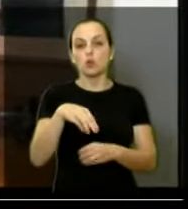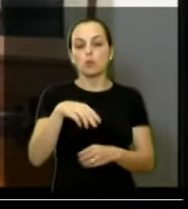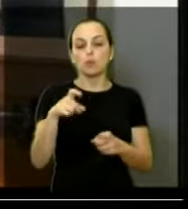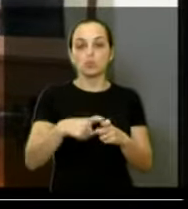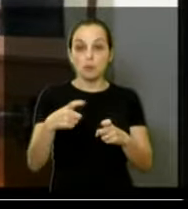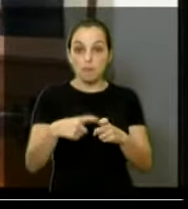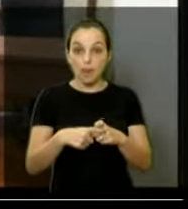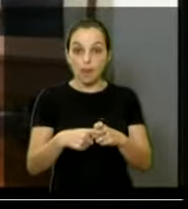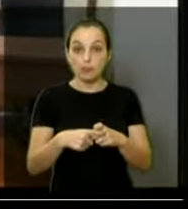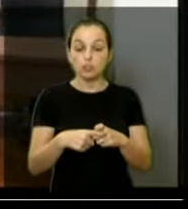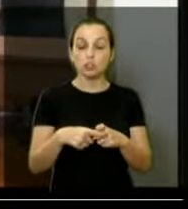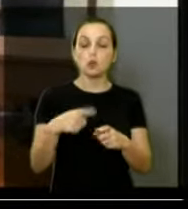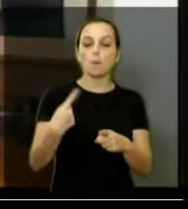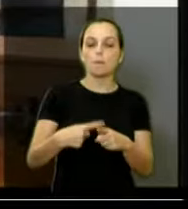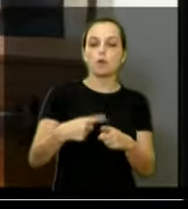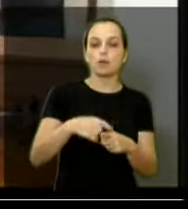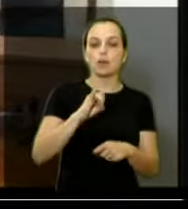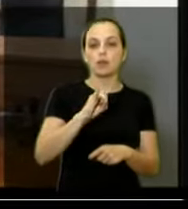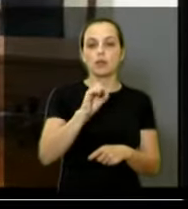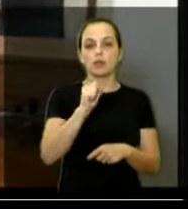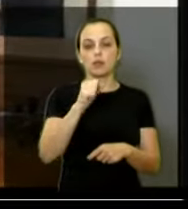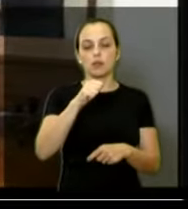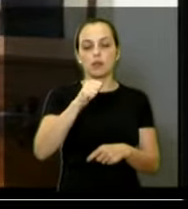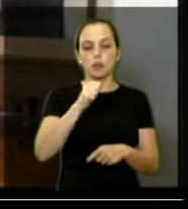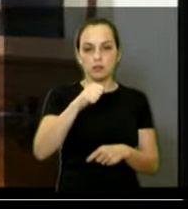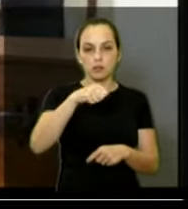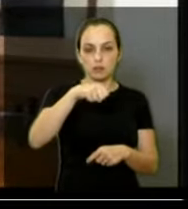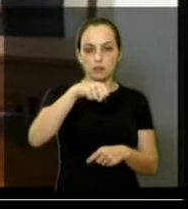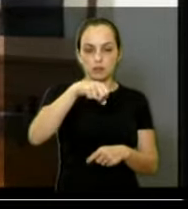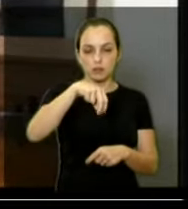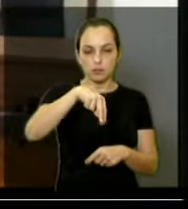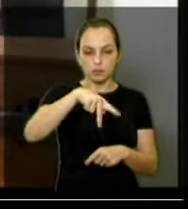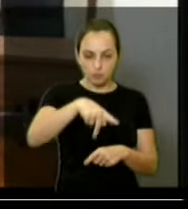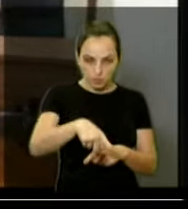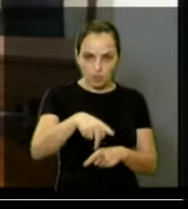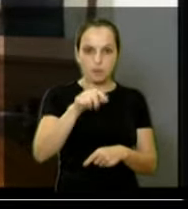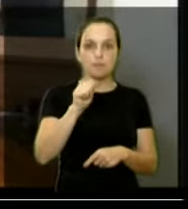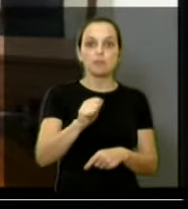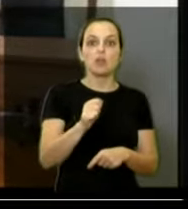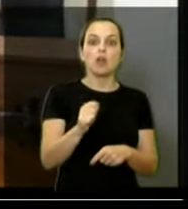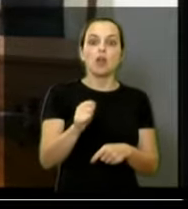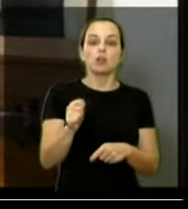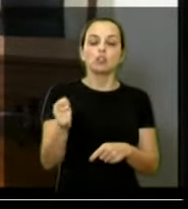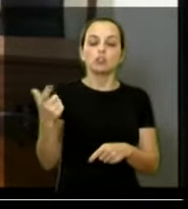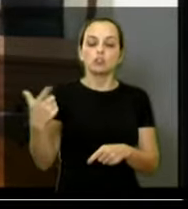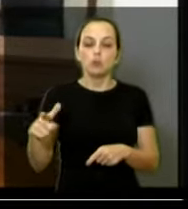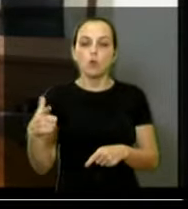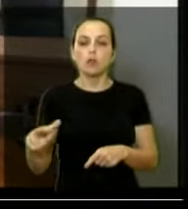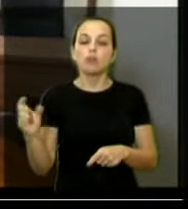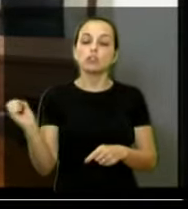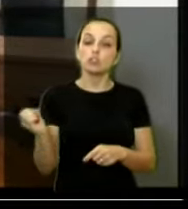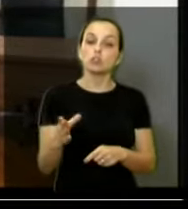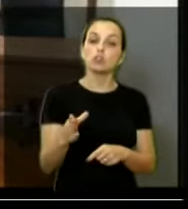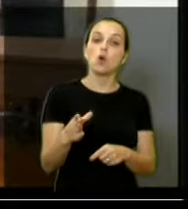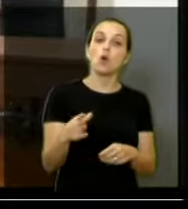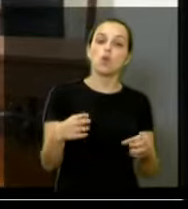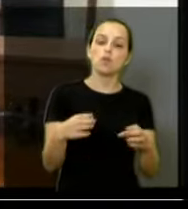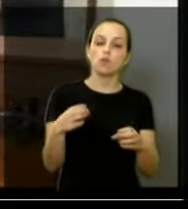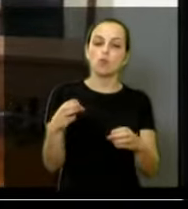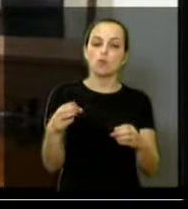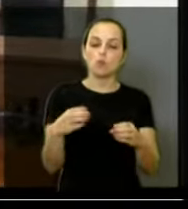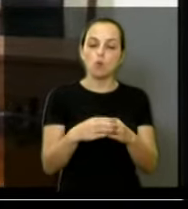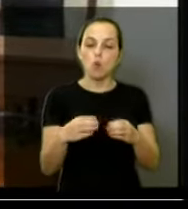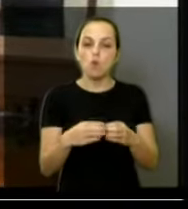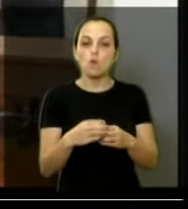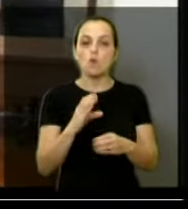conseguiu renovar esse convênio que atendia esses servidores em toda a nossa região. foi uma